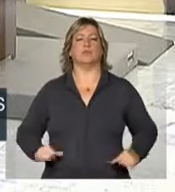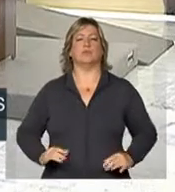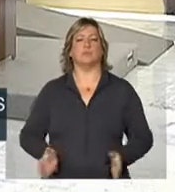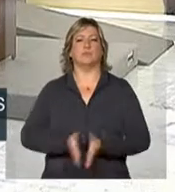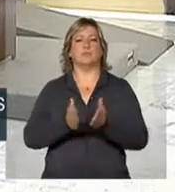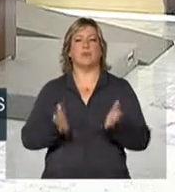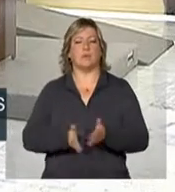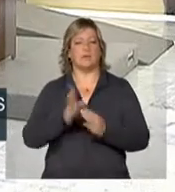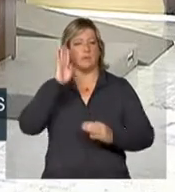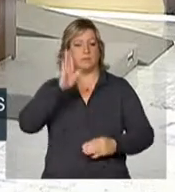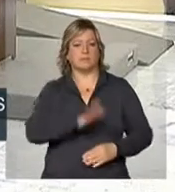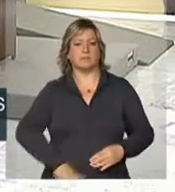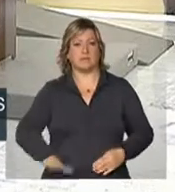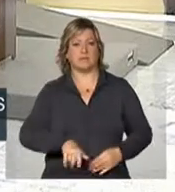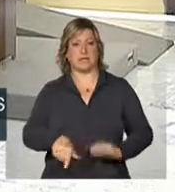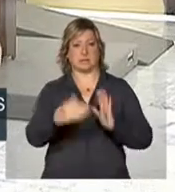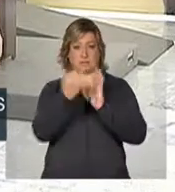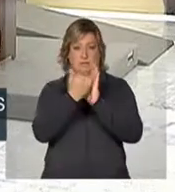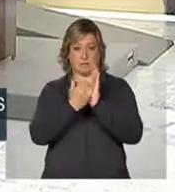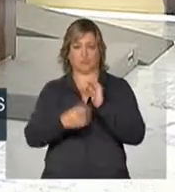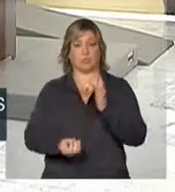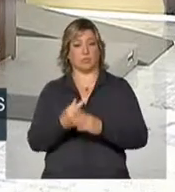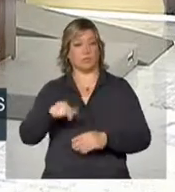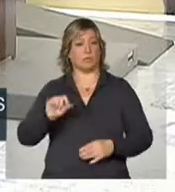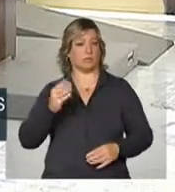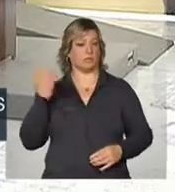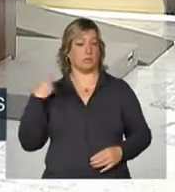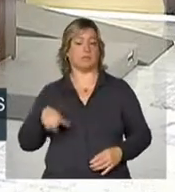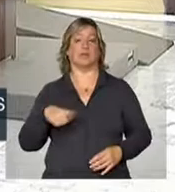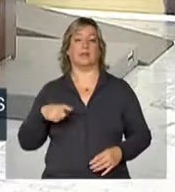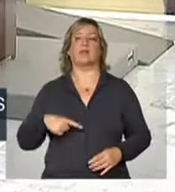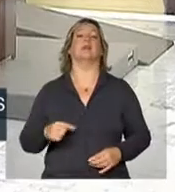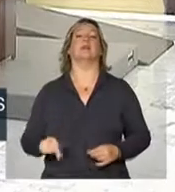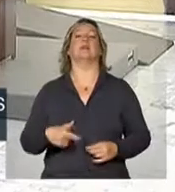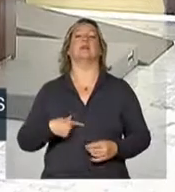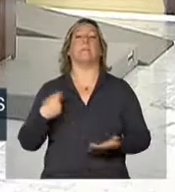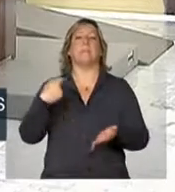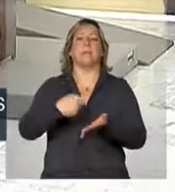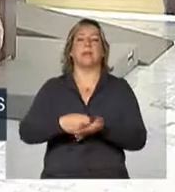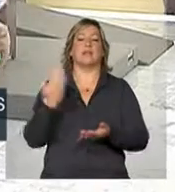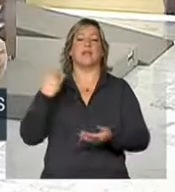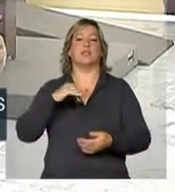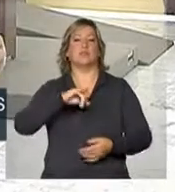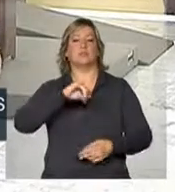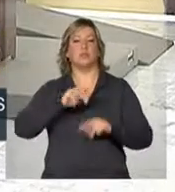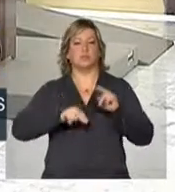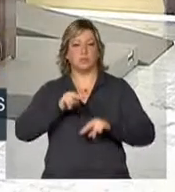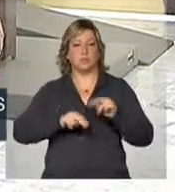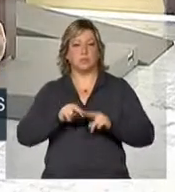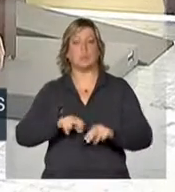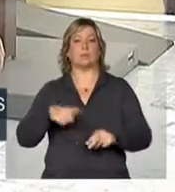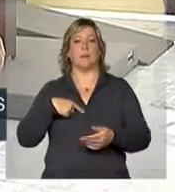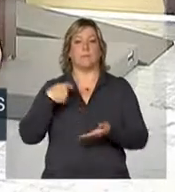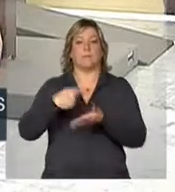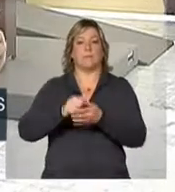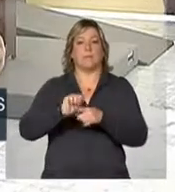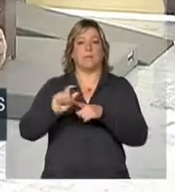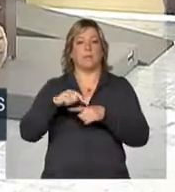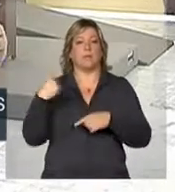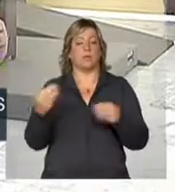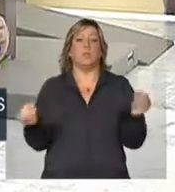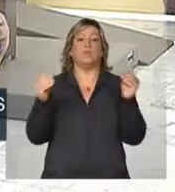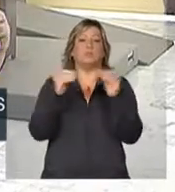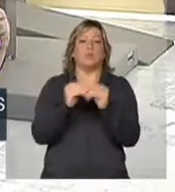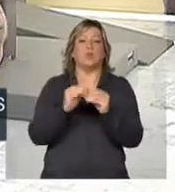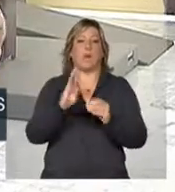Entre as ações do programa, que faz parte do Plano Brasil Sem Miséria, está o pagamento, desde junho, de um benefício que complementa o Bolsa